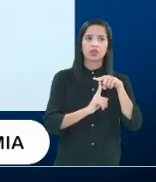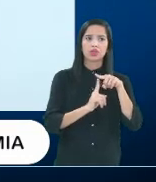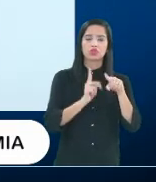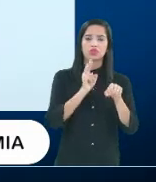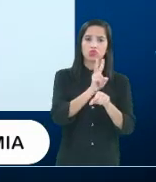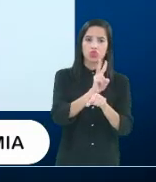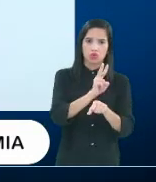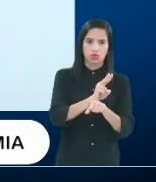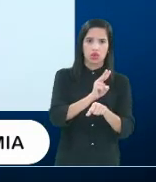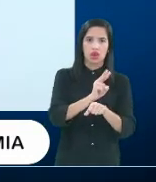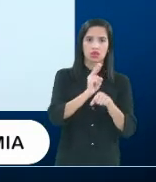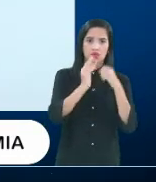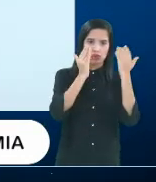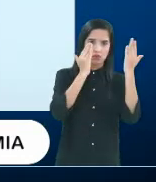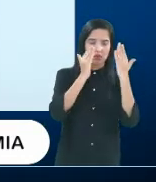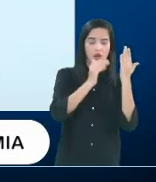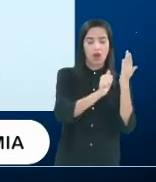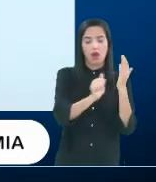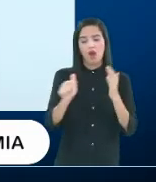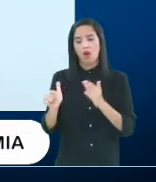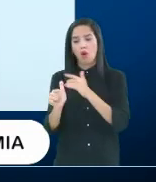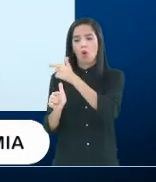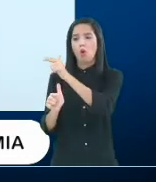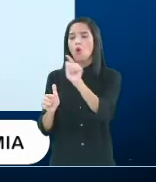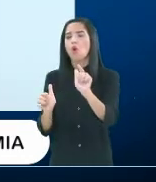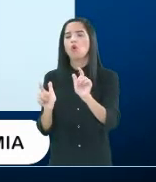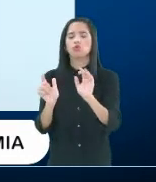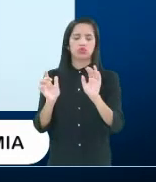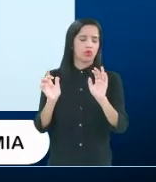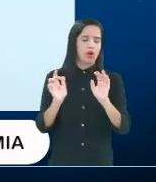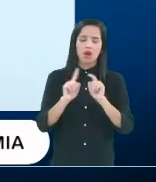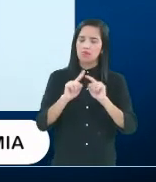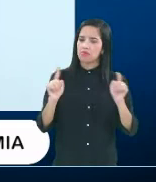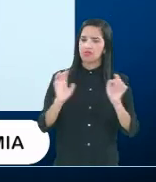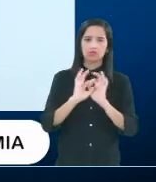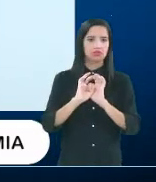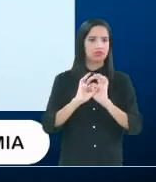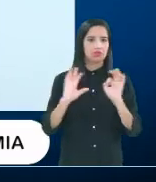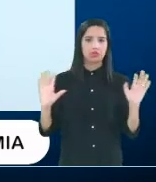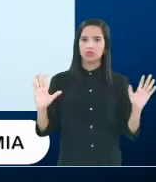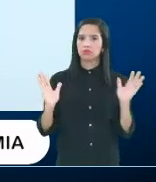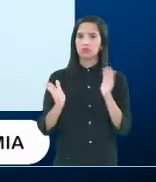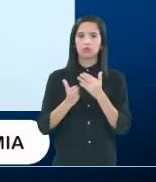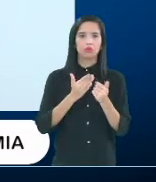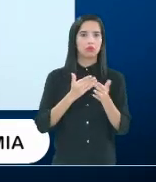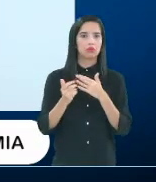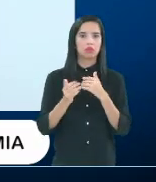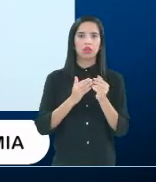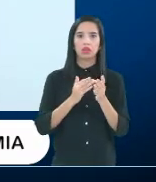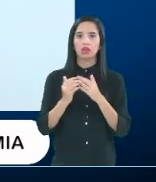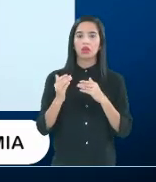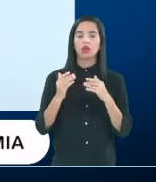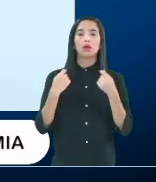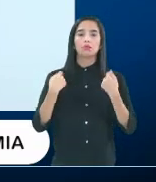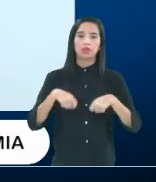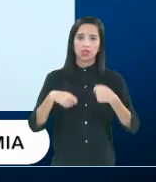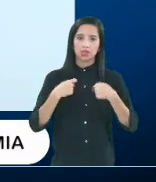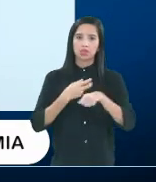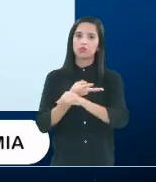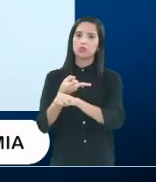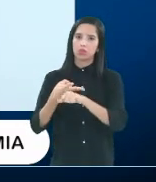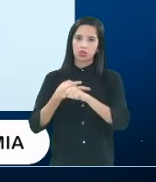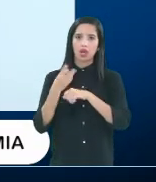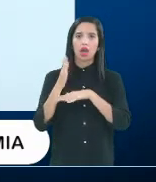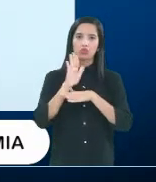abordagem a outra, mas, independente de qualquer abordagem, qualquer psicólogo, pode